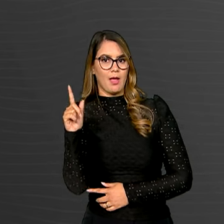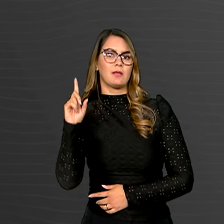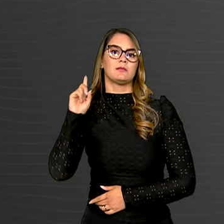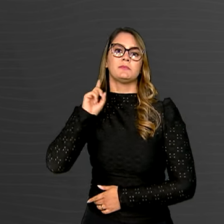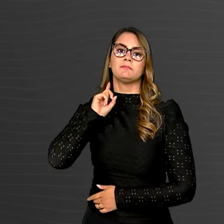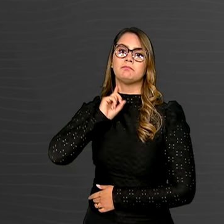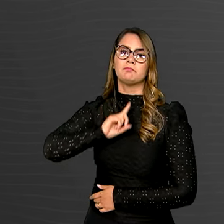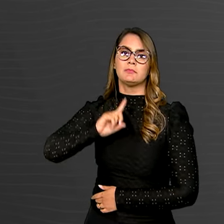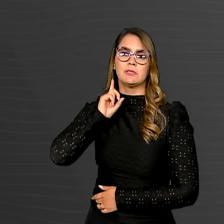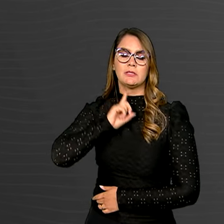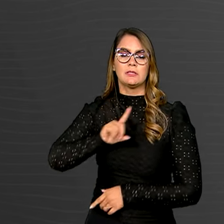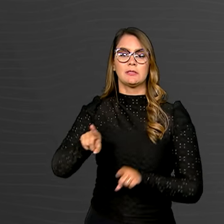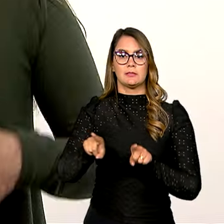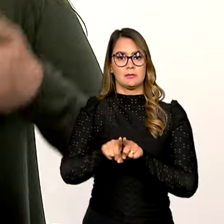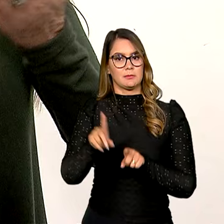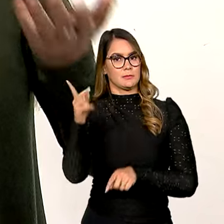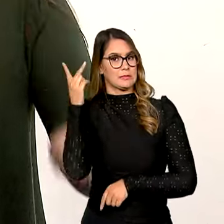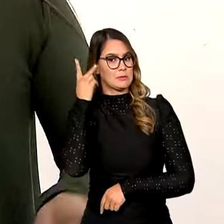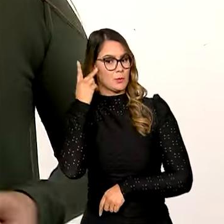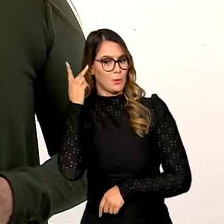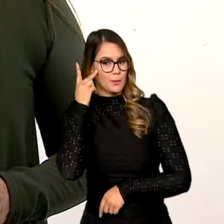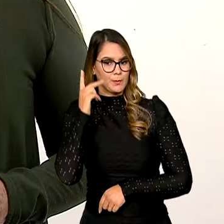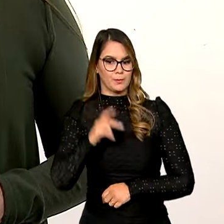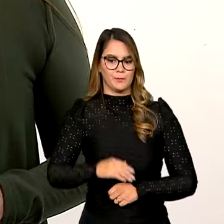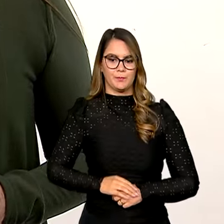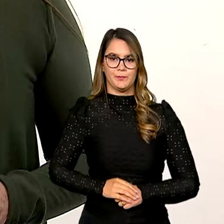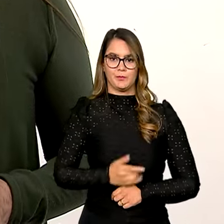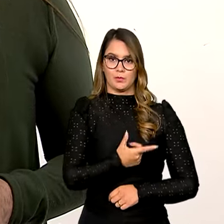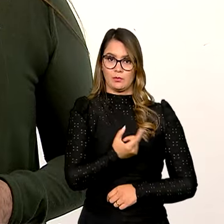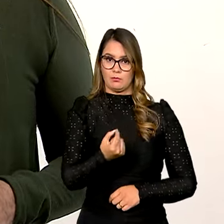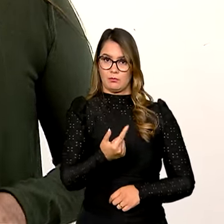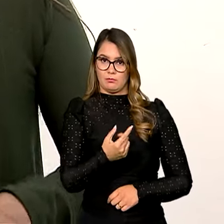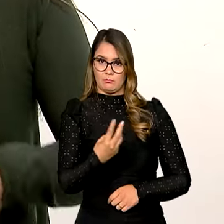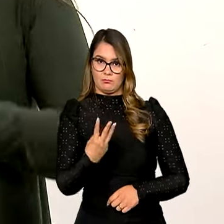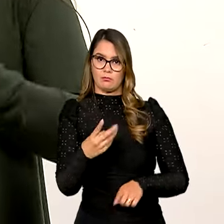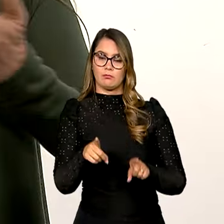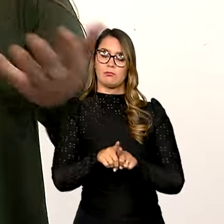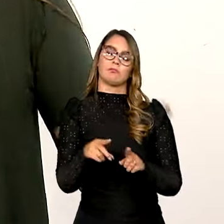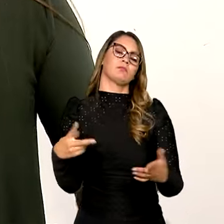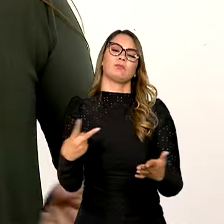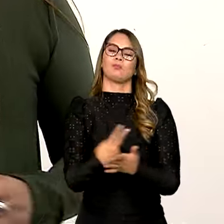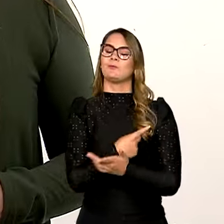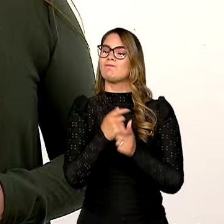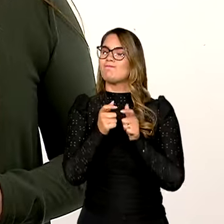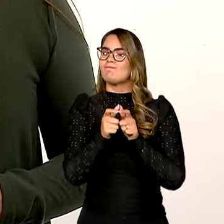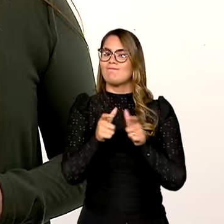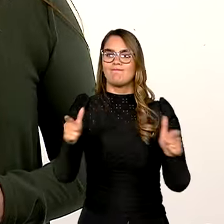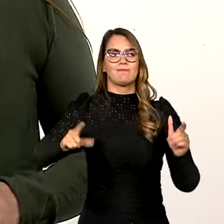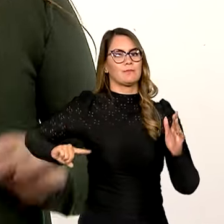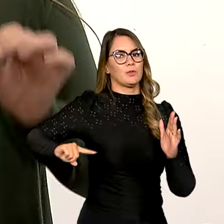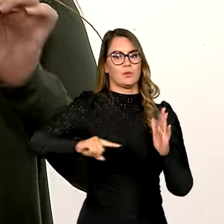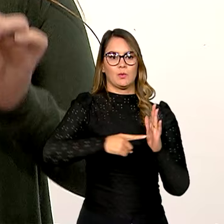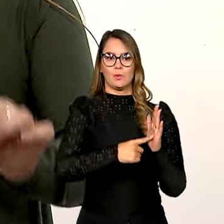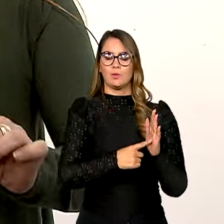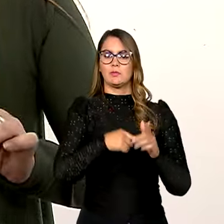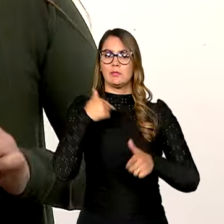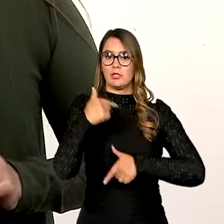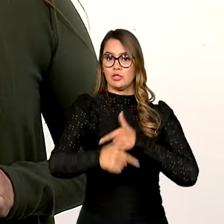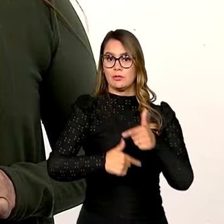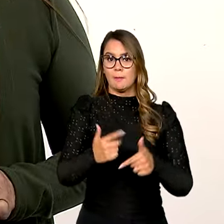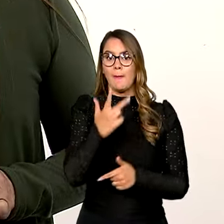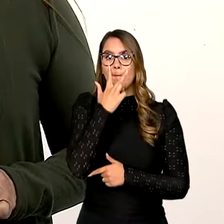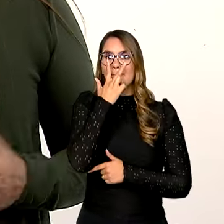Minas Gerais e São Paulo. Em 2023, também ocorreu o maior número de denúncias de trabalho